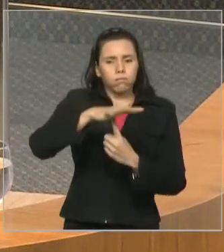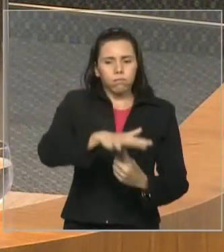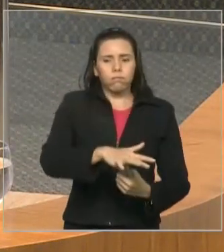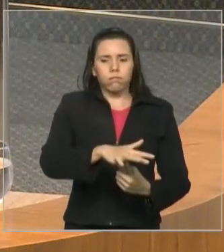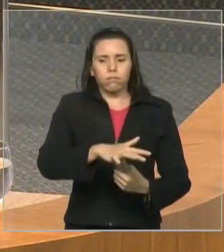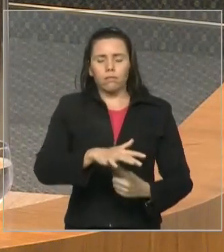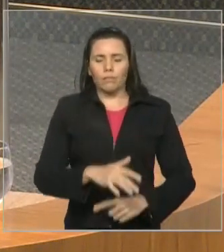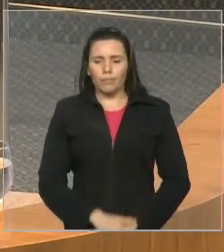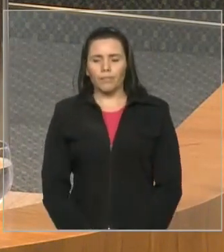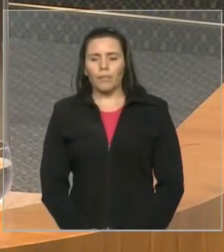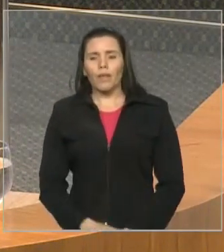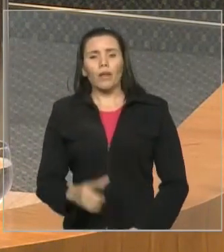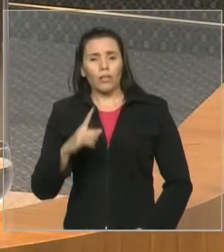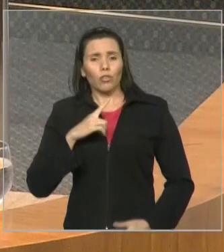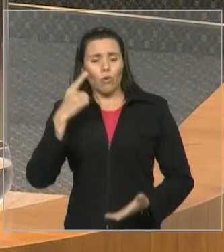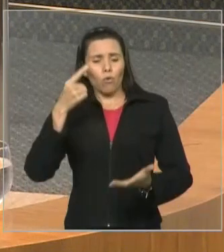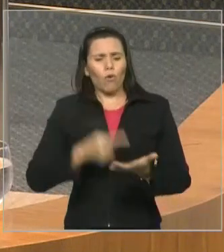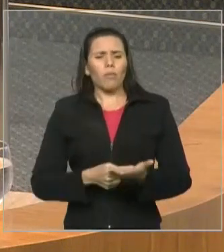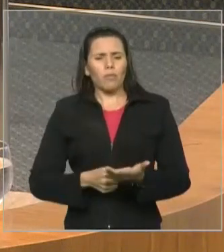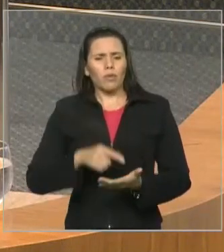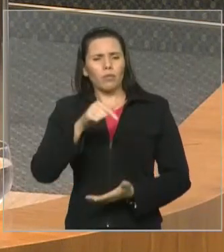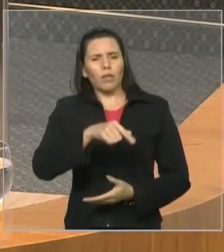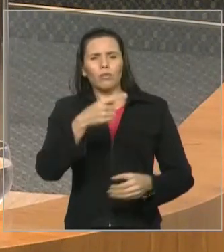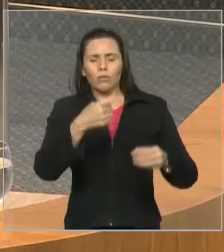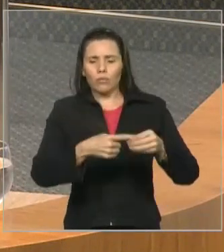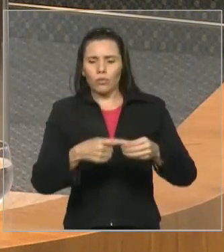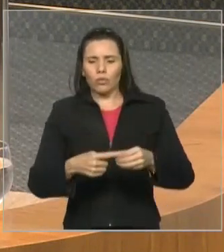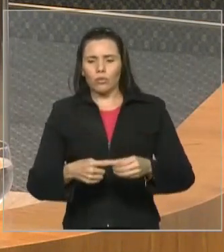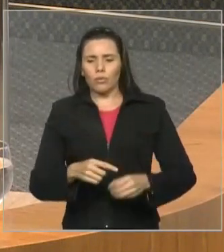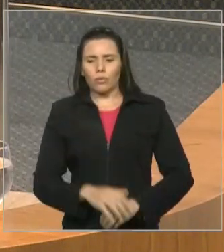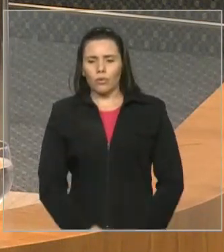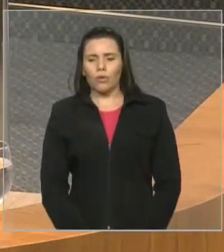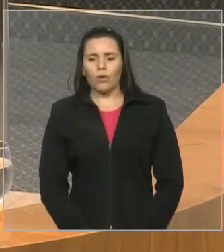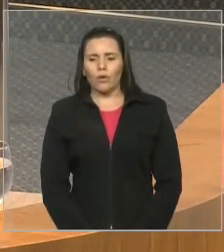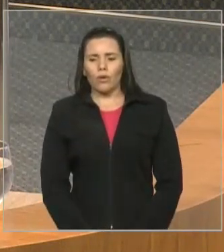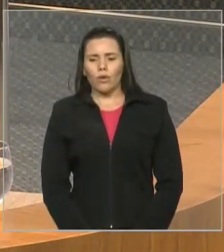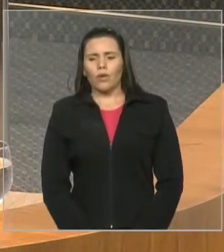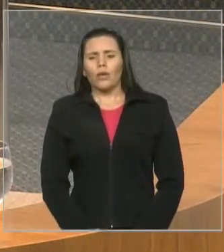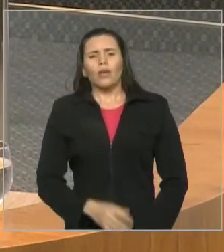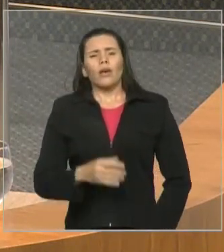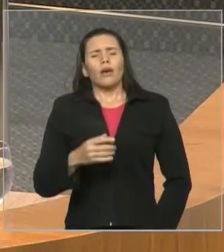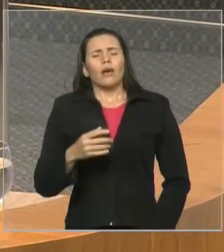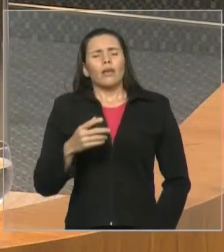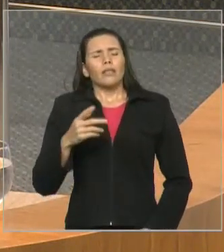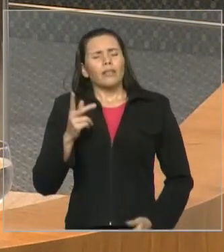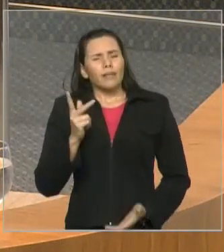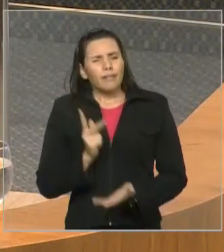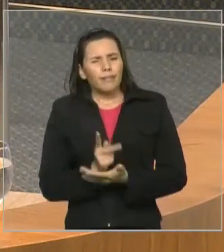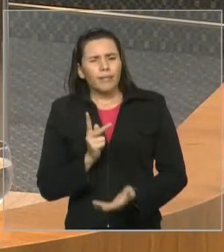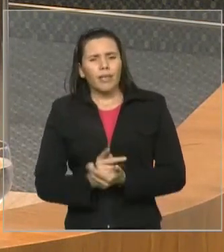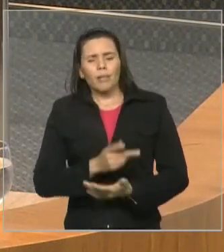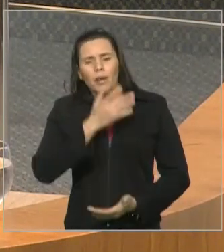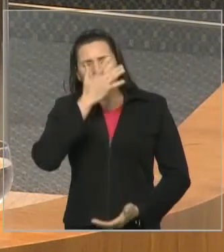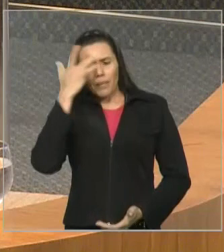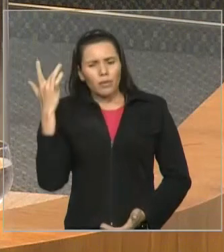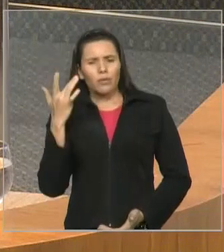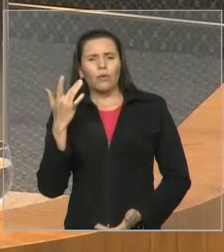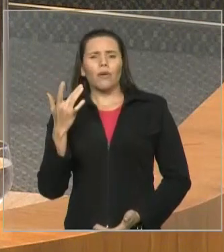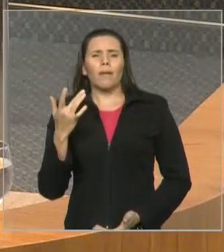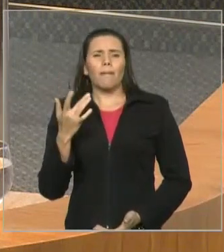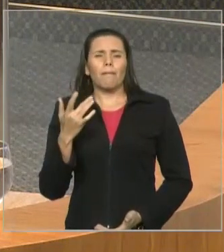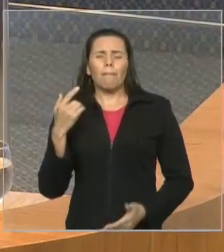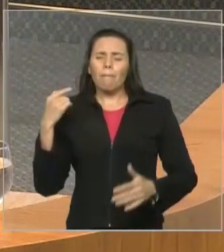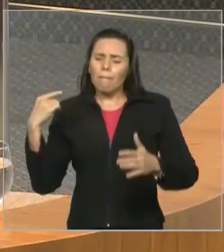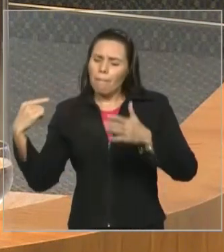trabalho. E eu tenho comigo que, se alguém me pede uma opinião, eu procuro dar, deputado Antônio Pereira, a